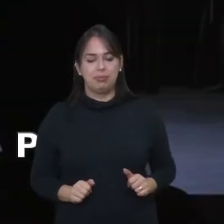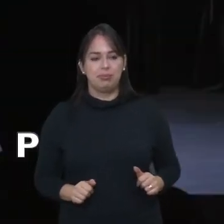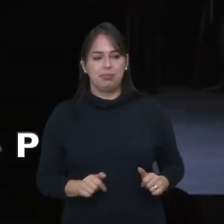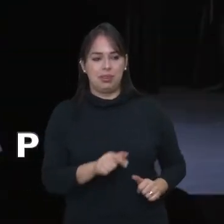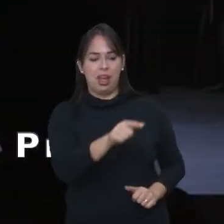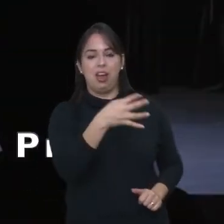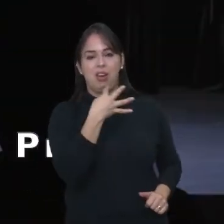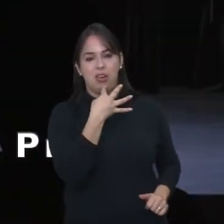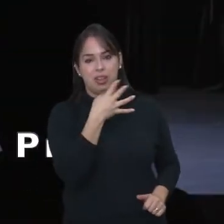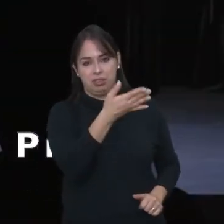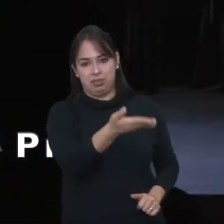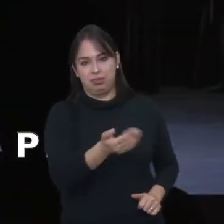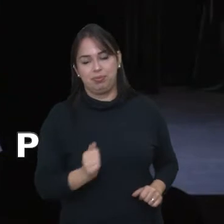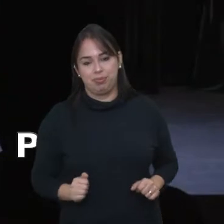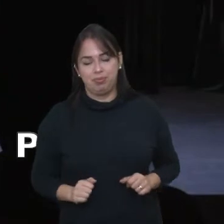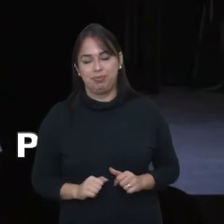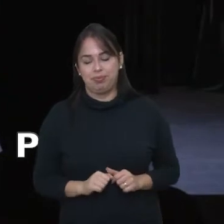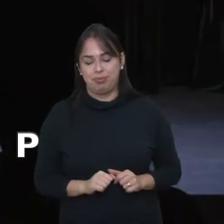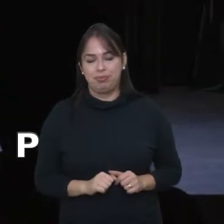Eu conheço ela